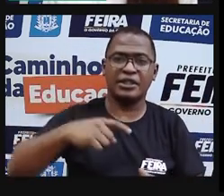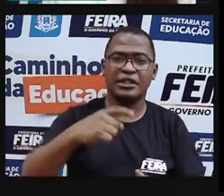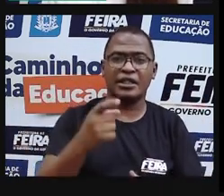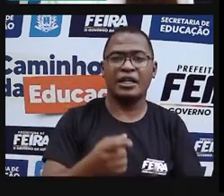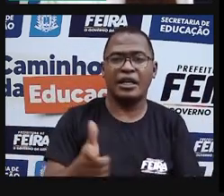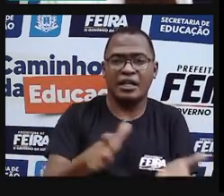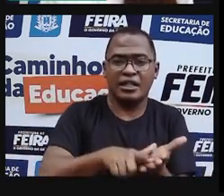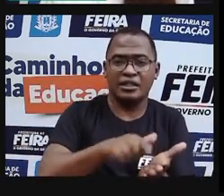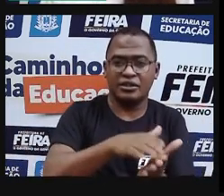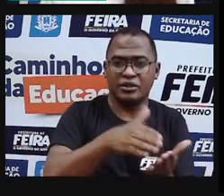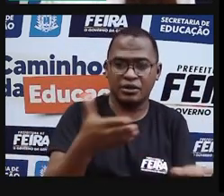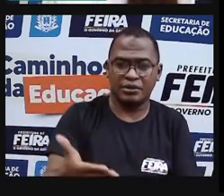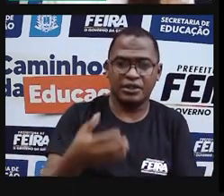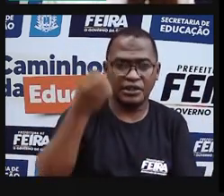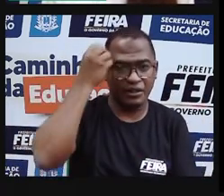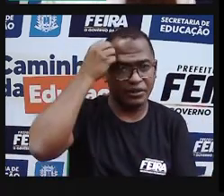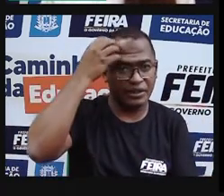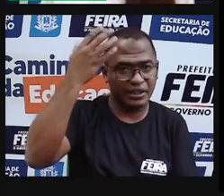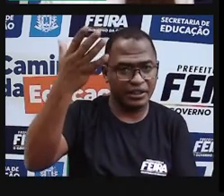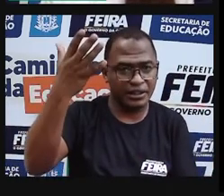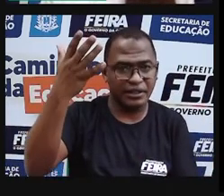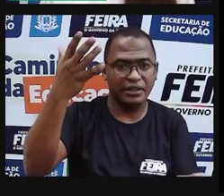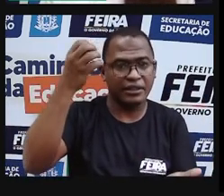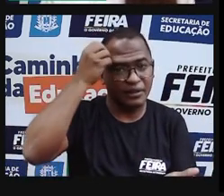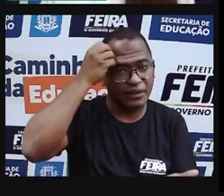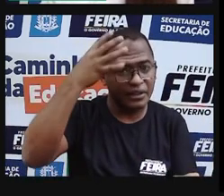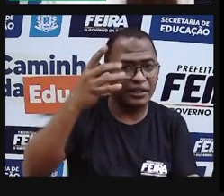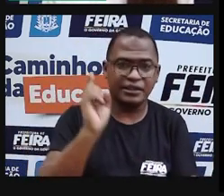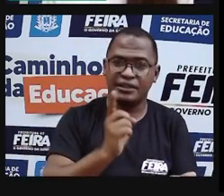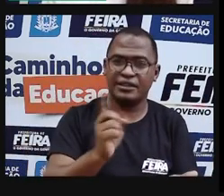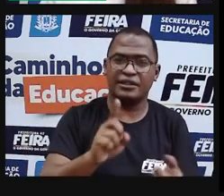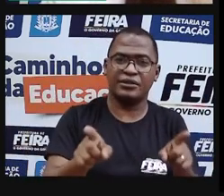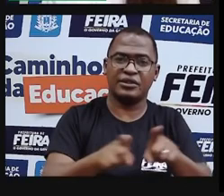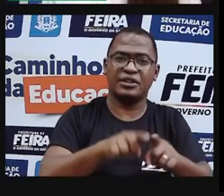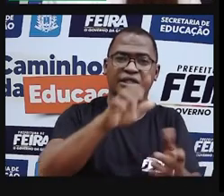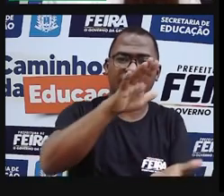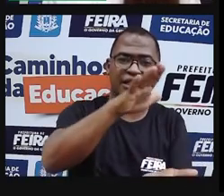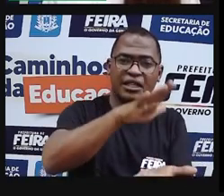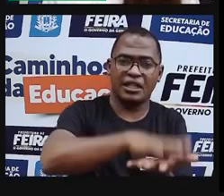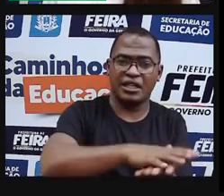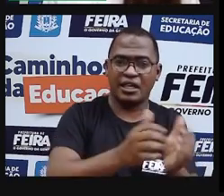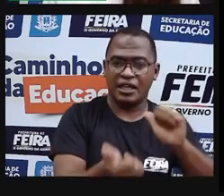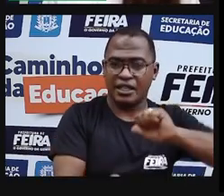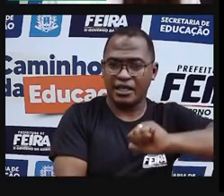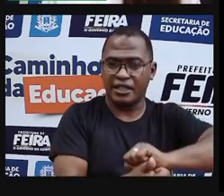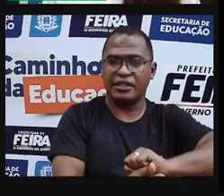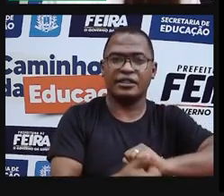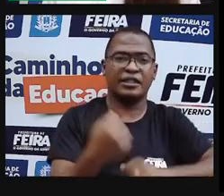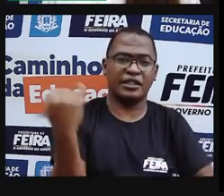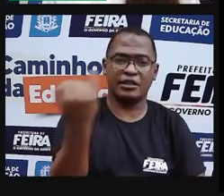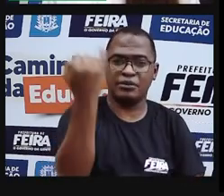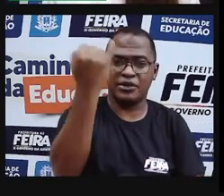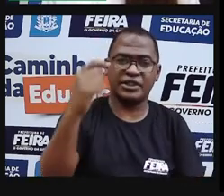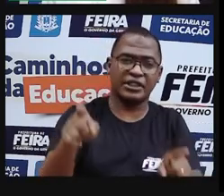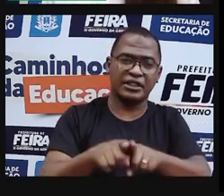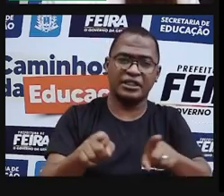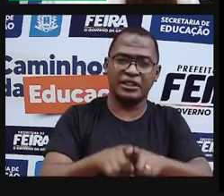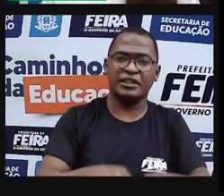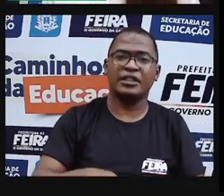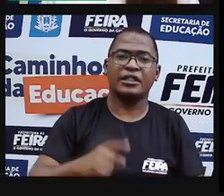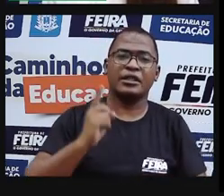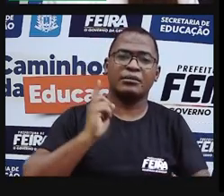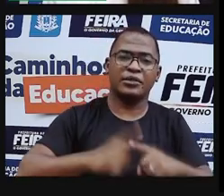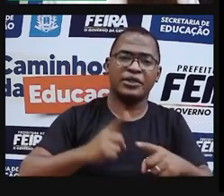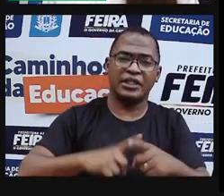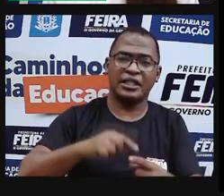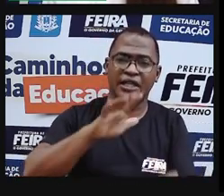Então, não esqueçam, não esqueçam jamais que a arte, nós devemos valorizar a arte porque a arte existe